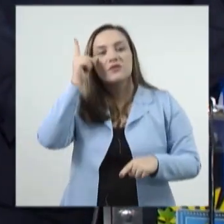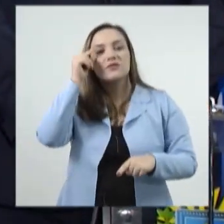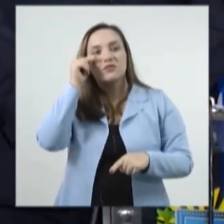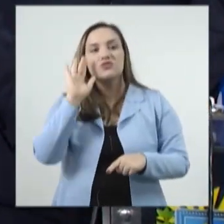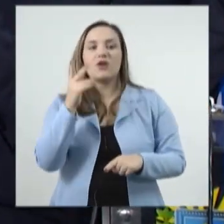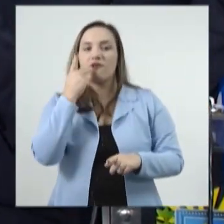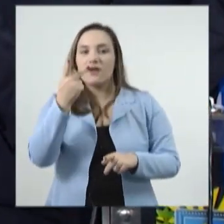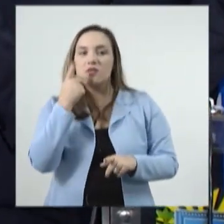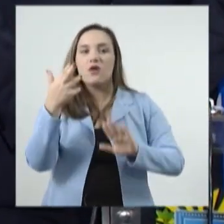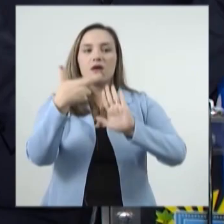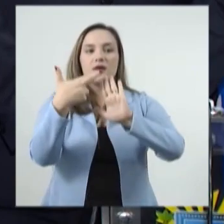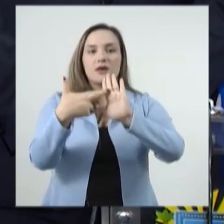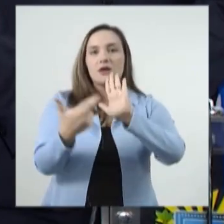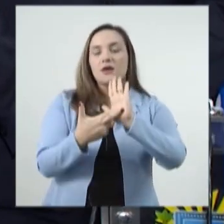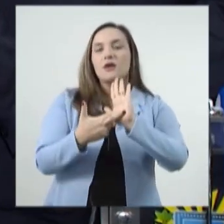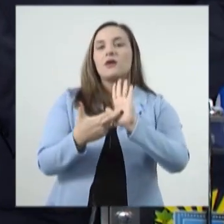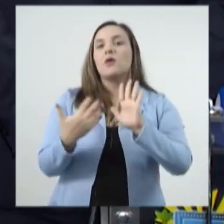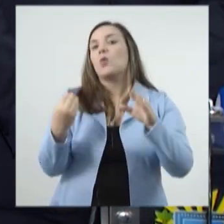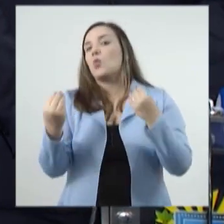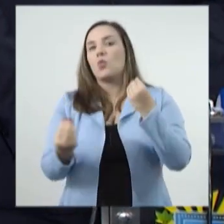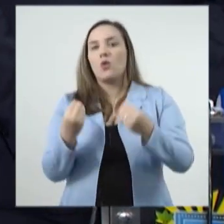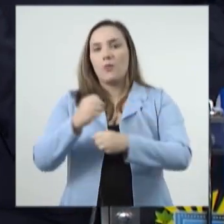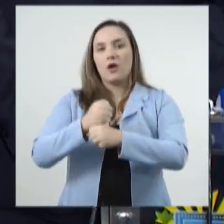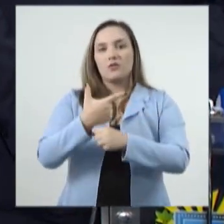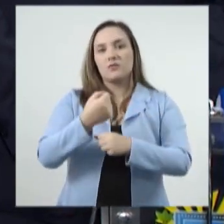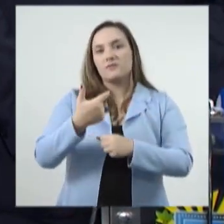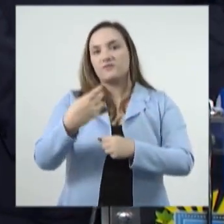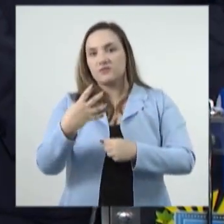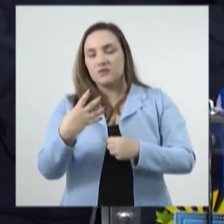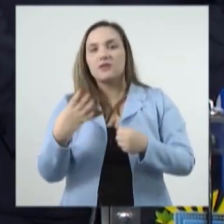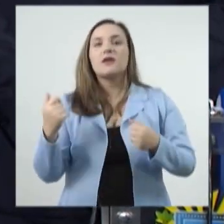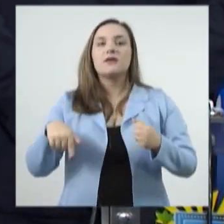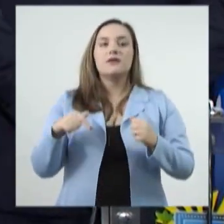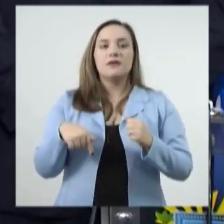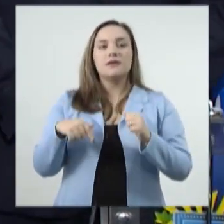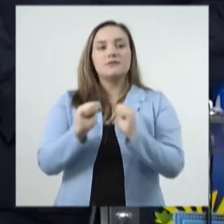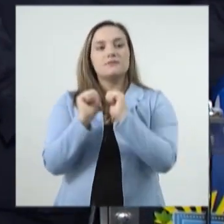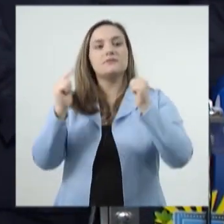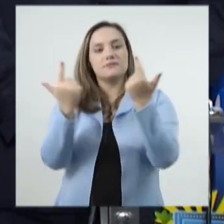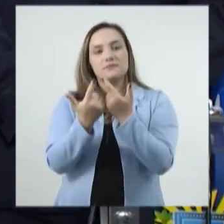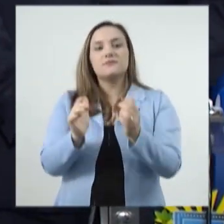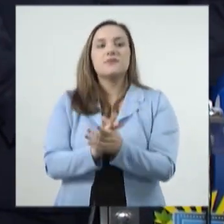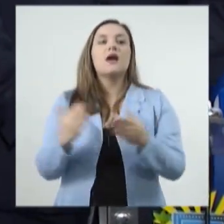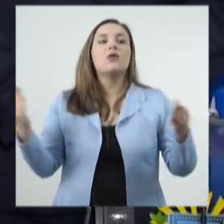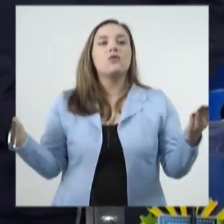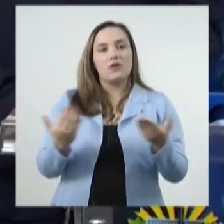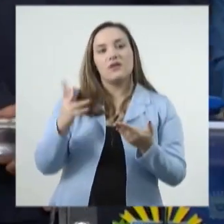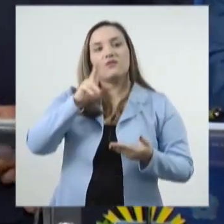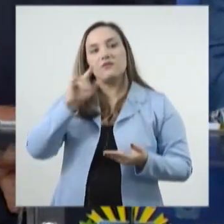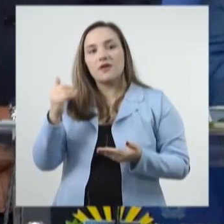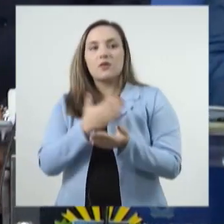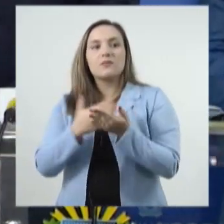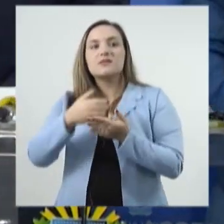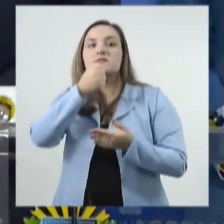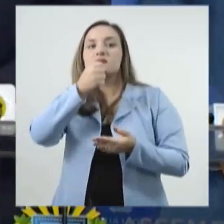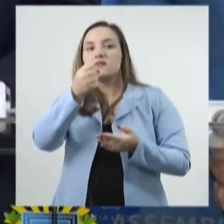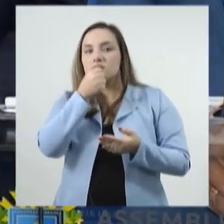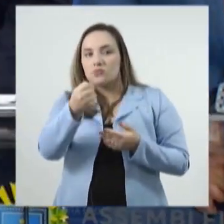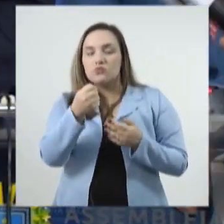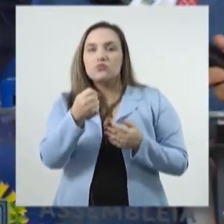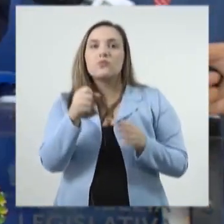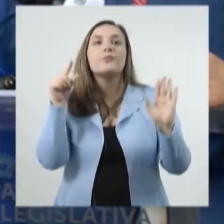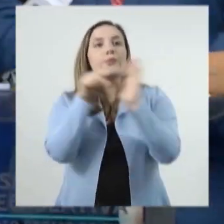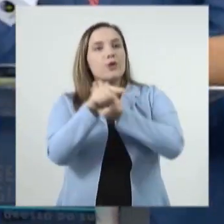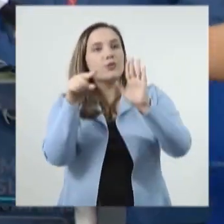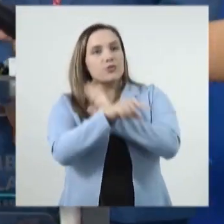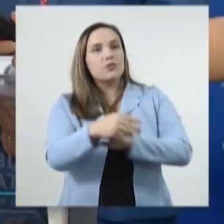passou as diretrizes de como vai ser o tom do ano de 2024 aqui na Casa de Leis, e a gente vai dar início à entrevista coletiva aqui com perguntas